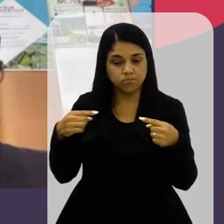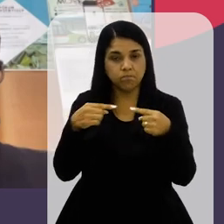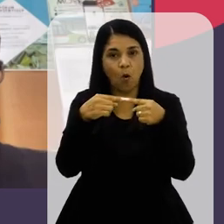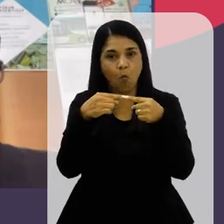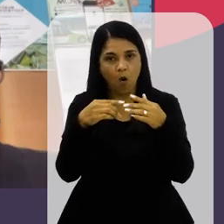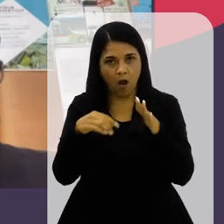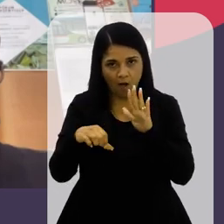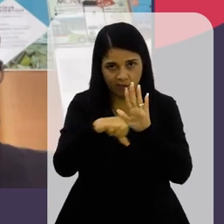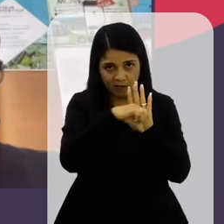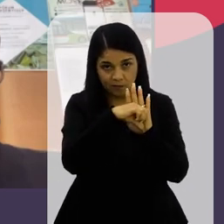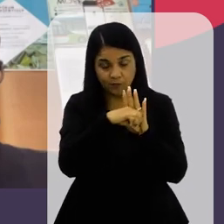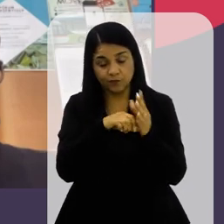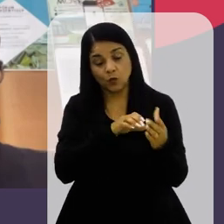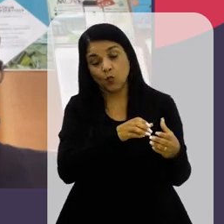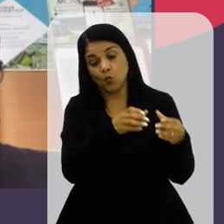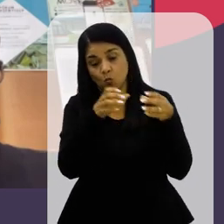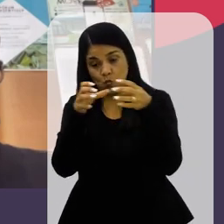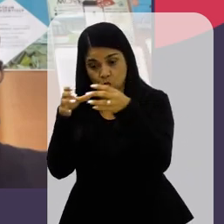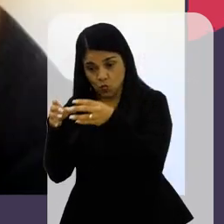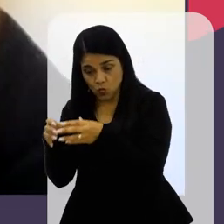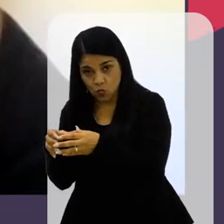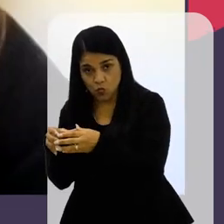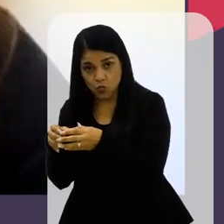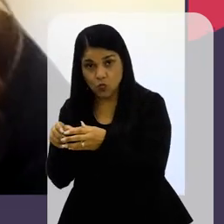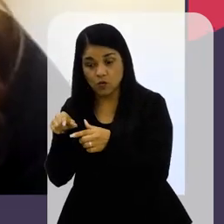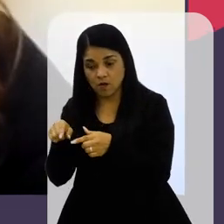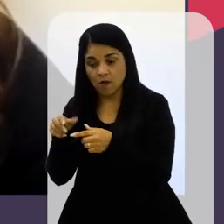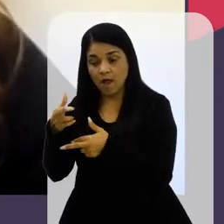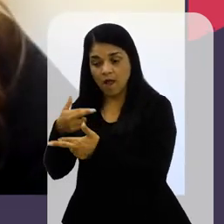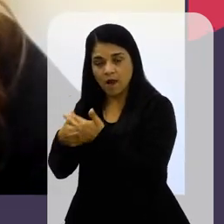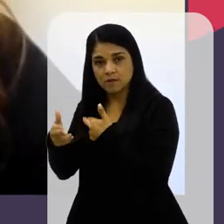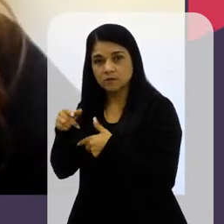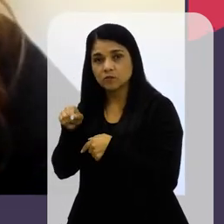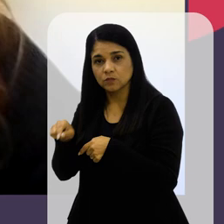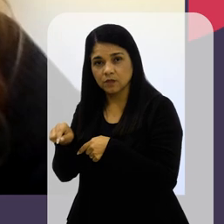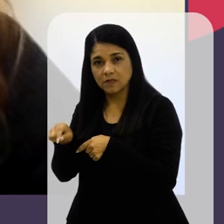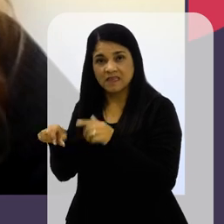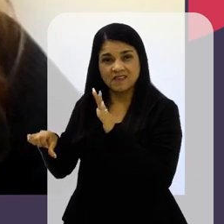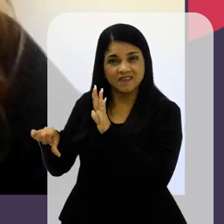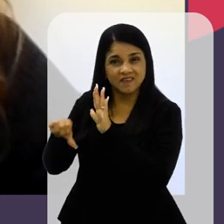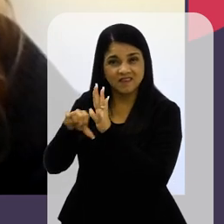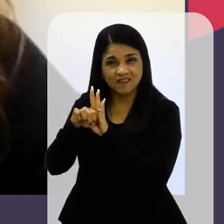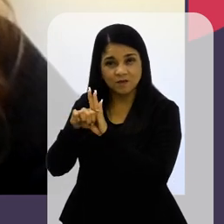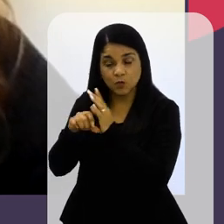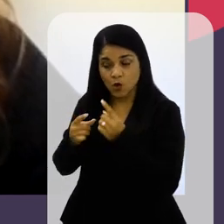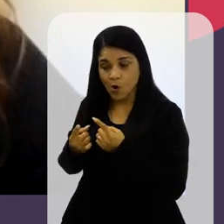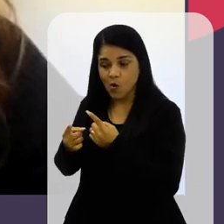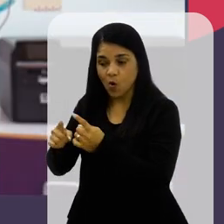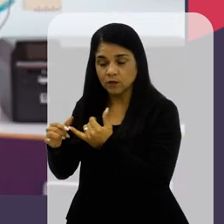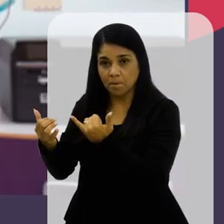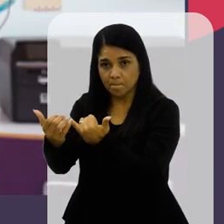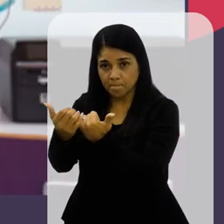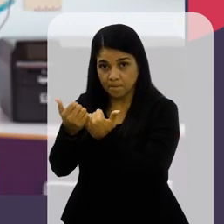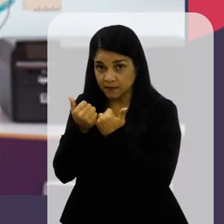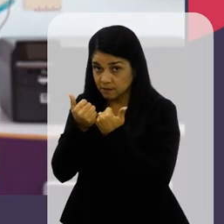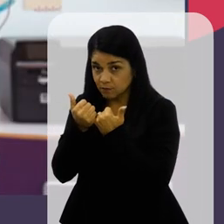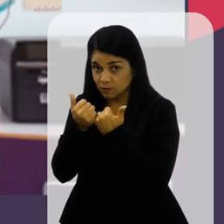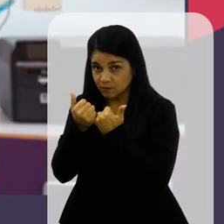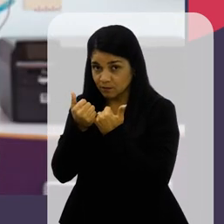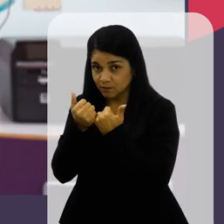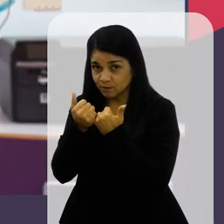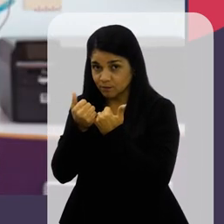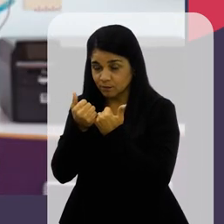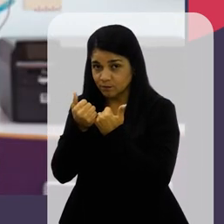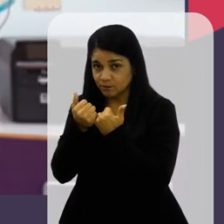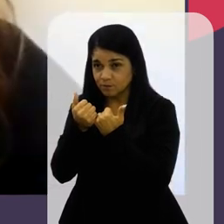Relacionadas Ao crime E a outra Classificação Ela é relacionada São crimes Contra o patrimônio